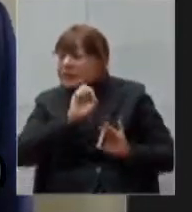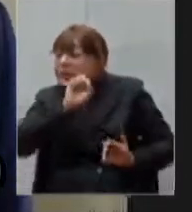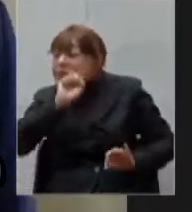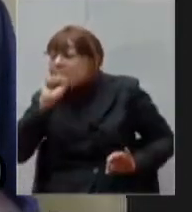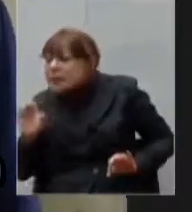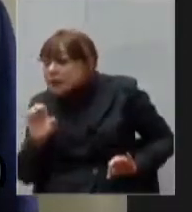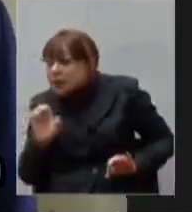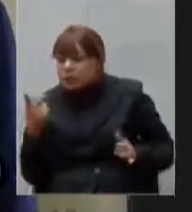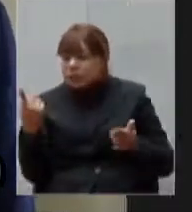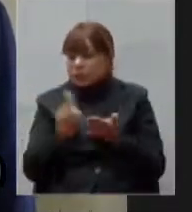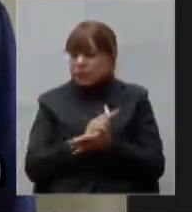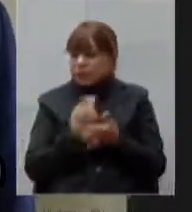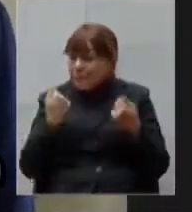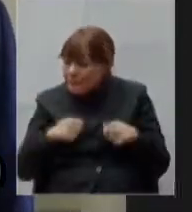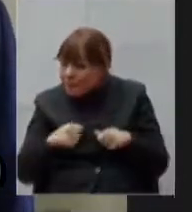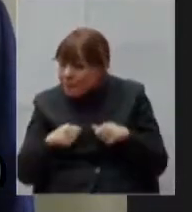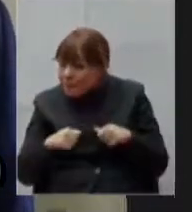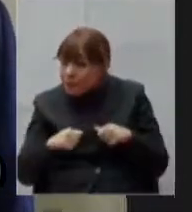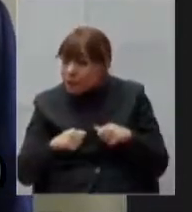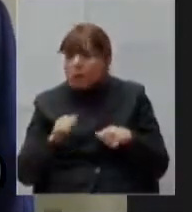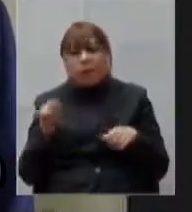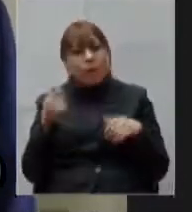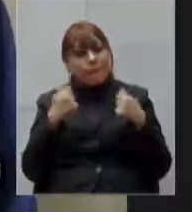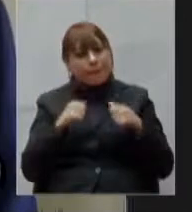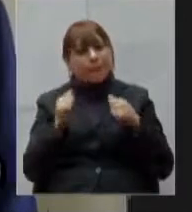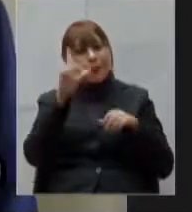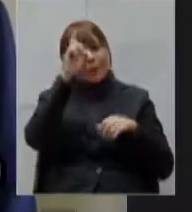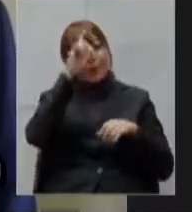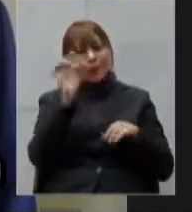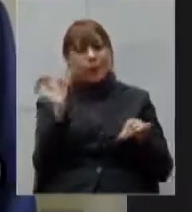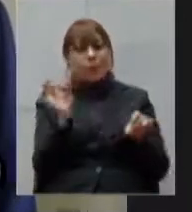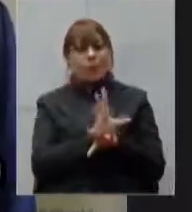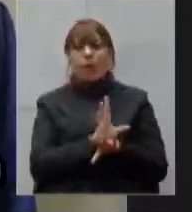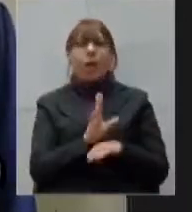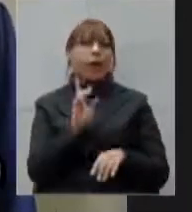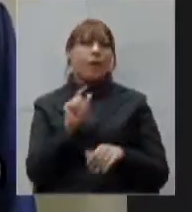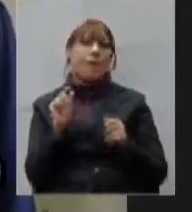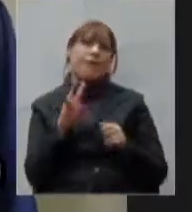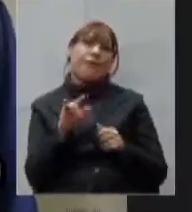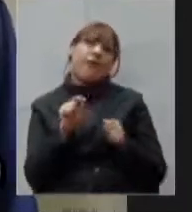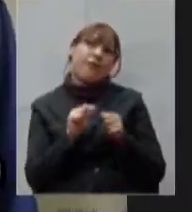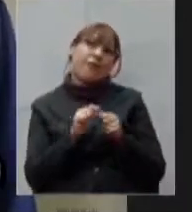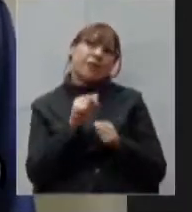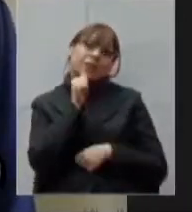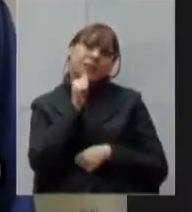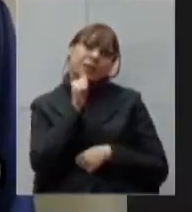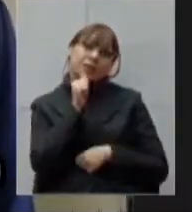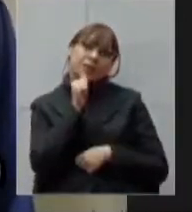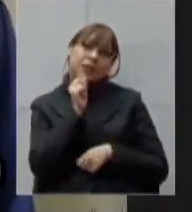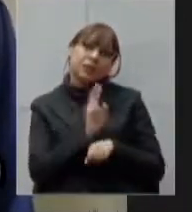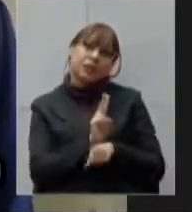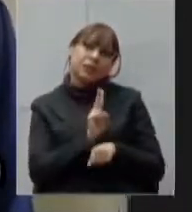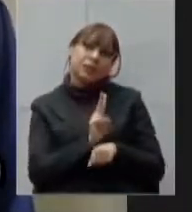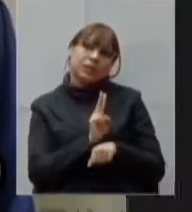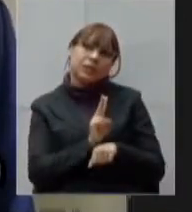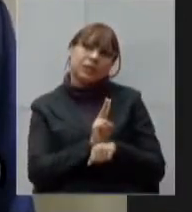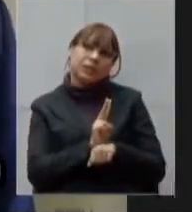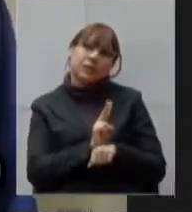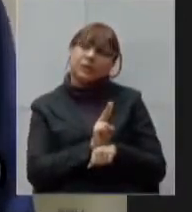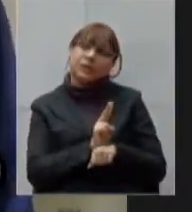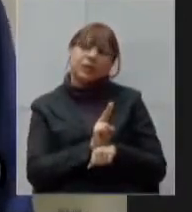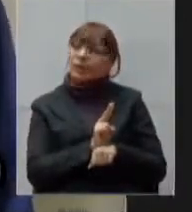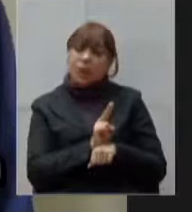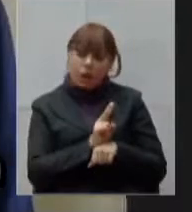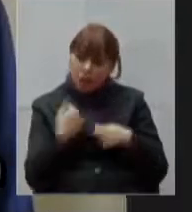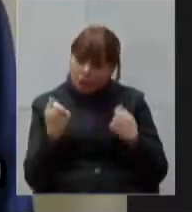a necessidade esse hospital está sendo montado com prazo para não deixar de atender as